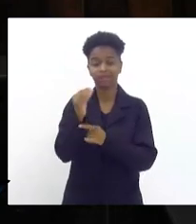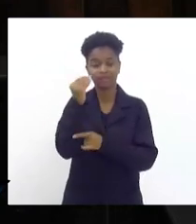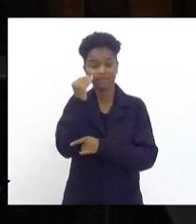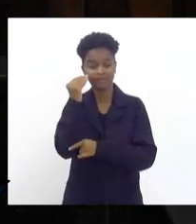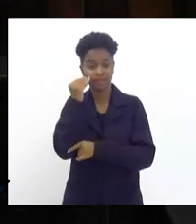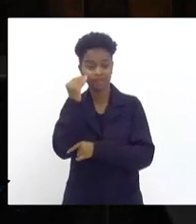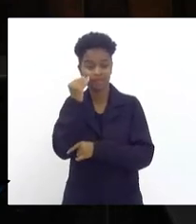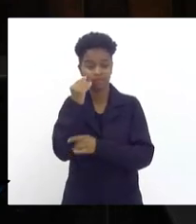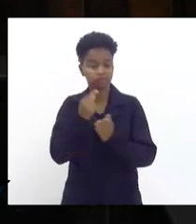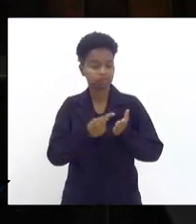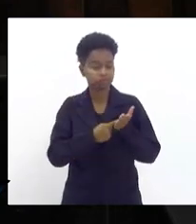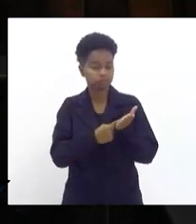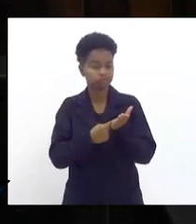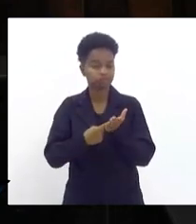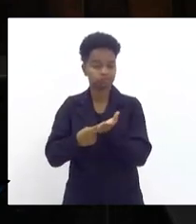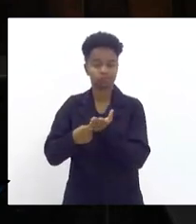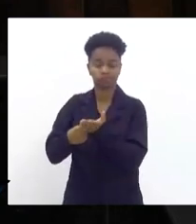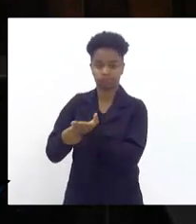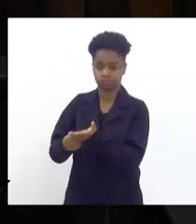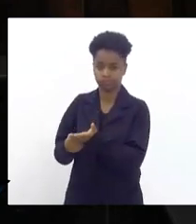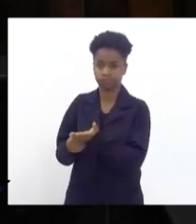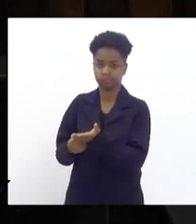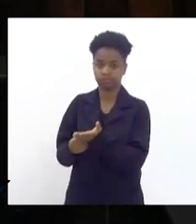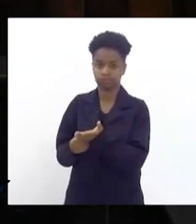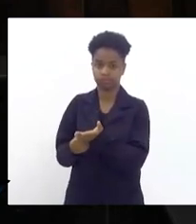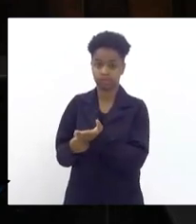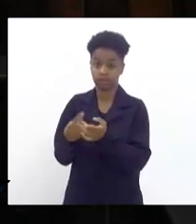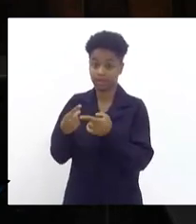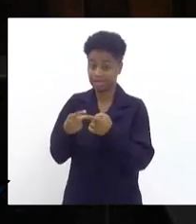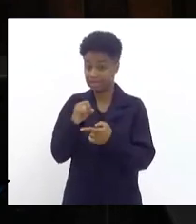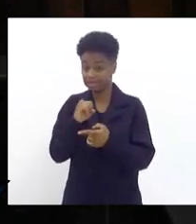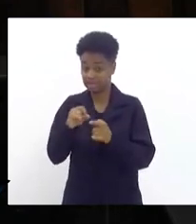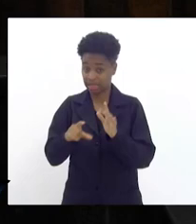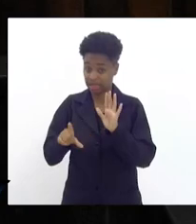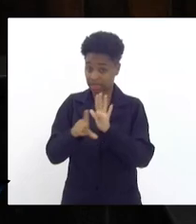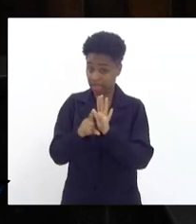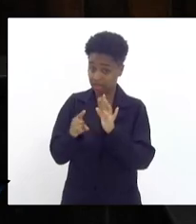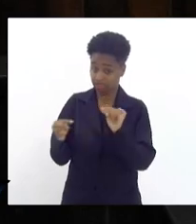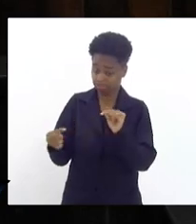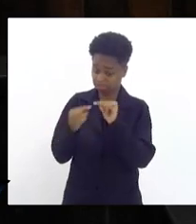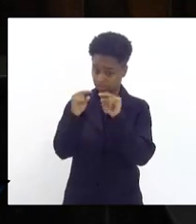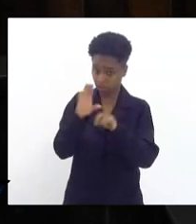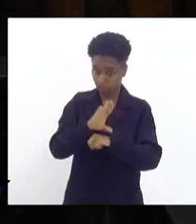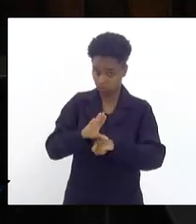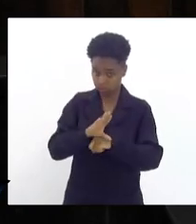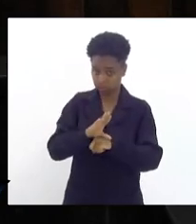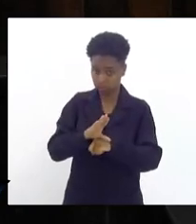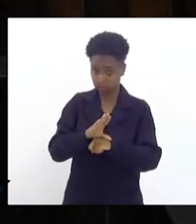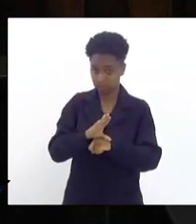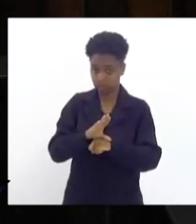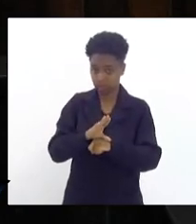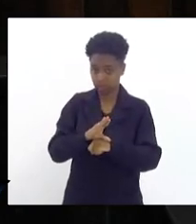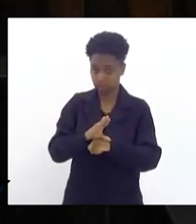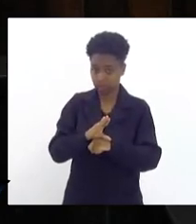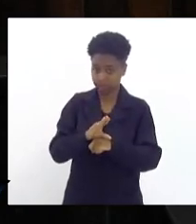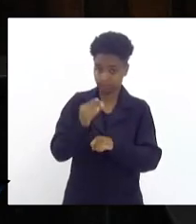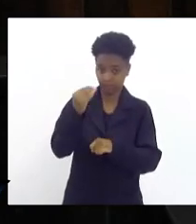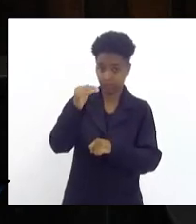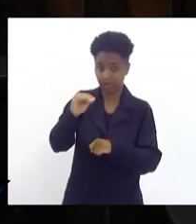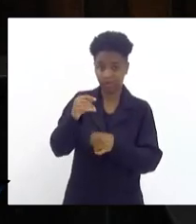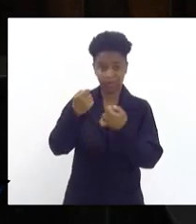fazer um acordo que, caso a lei seja constitucional, que pelo menos ela não não